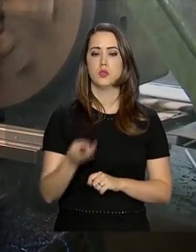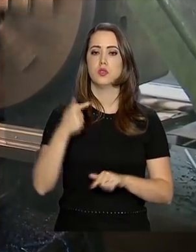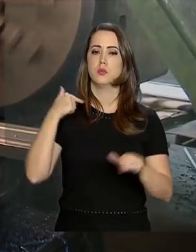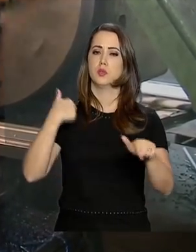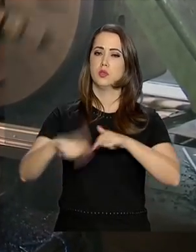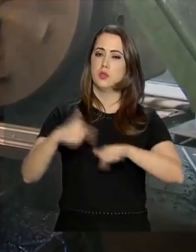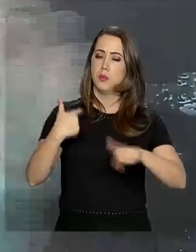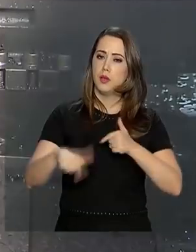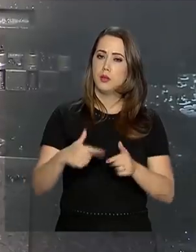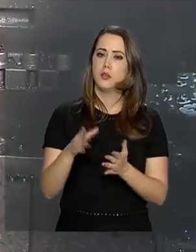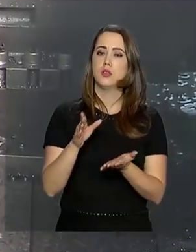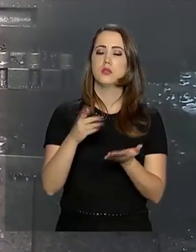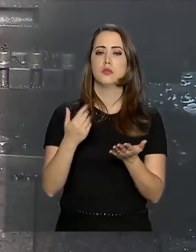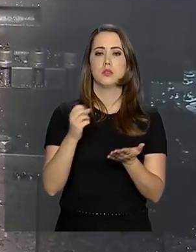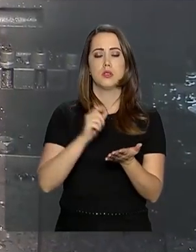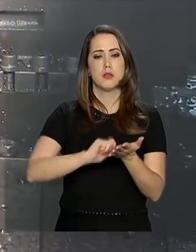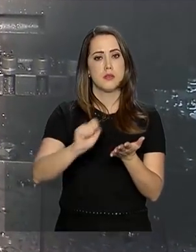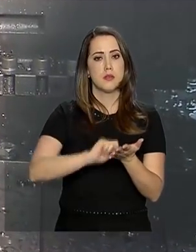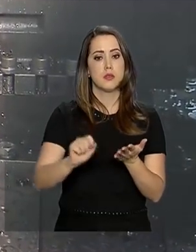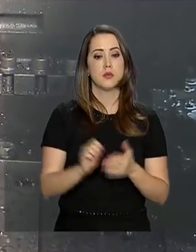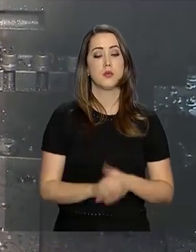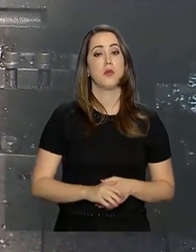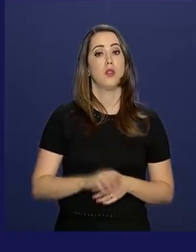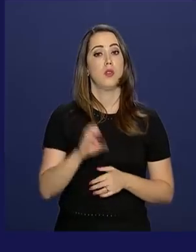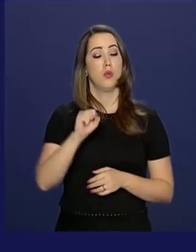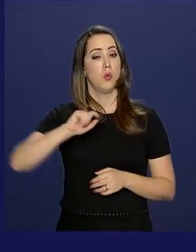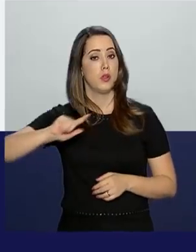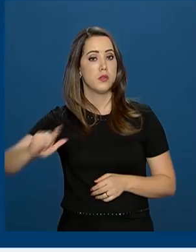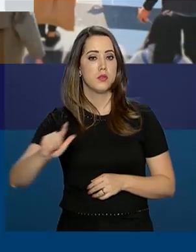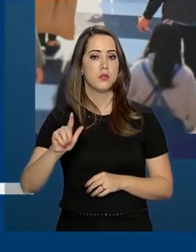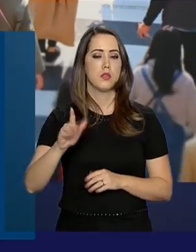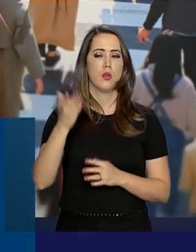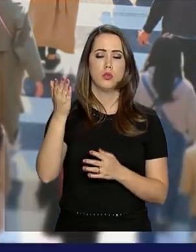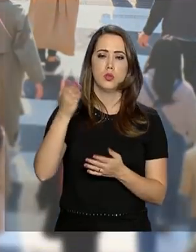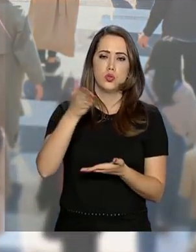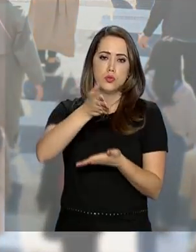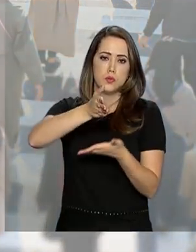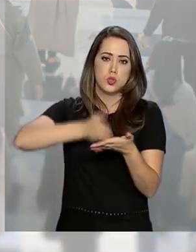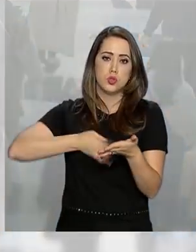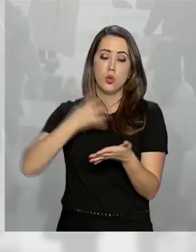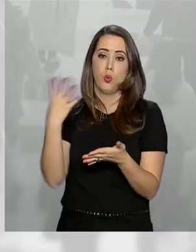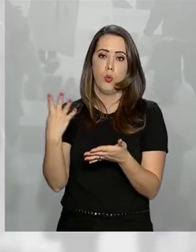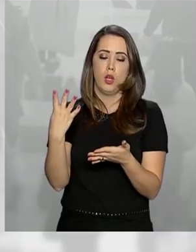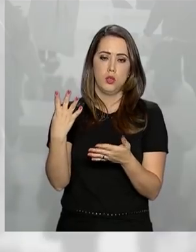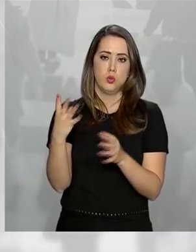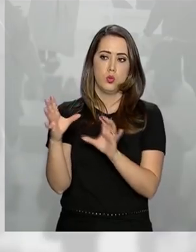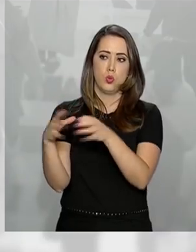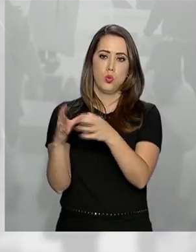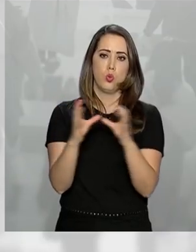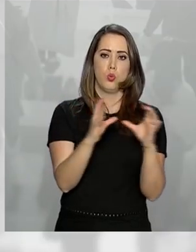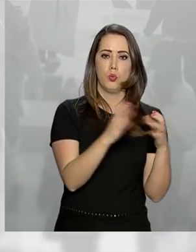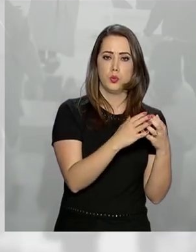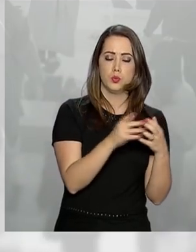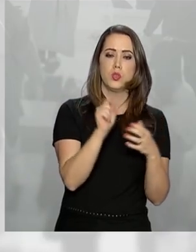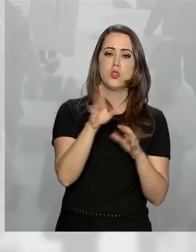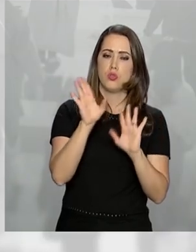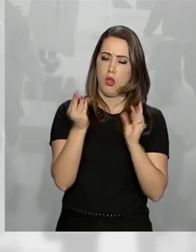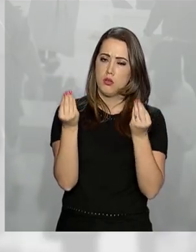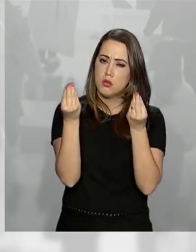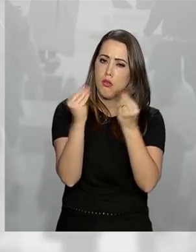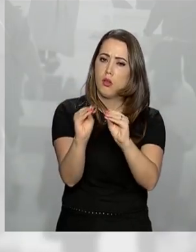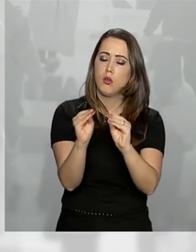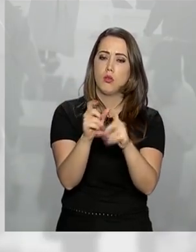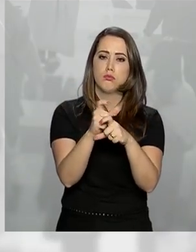trabalhadores cadastrados. O E-Social foi dividido em quatro grupos. Já estão no sistema as grandes